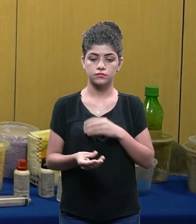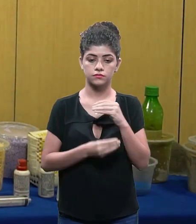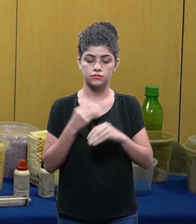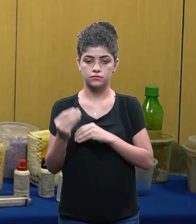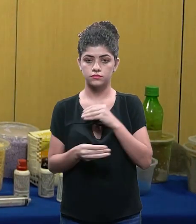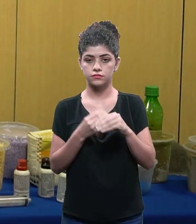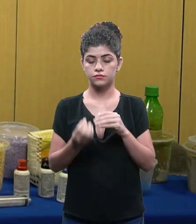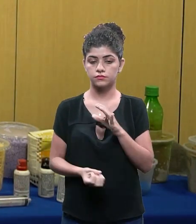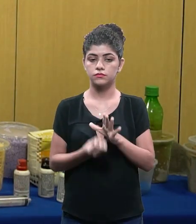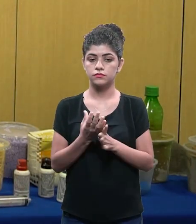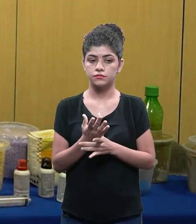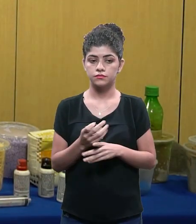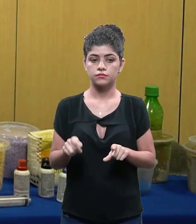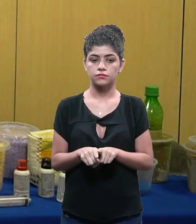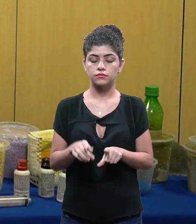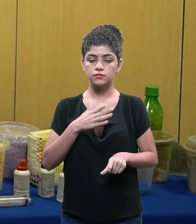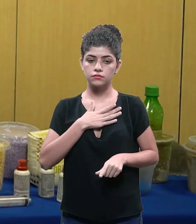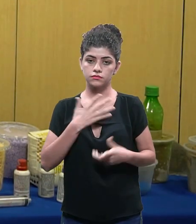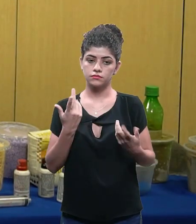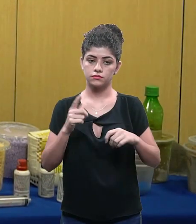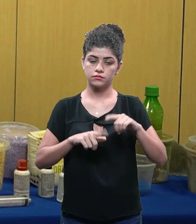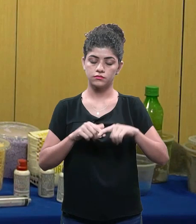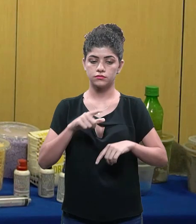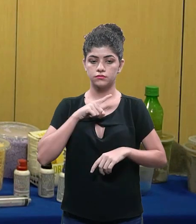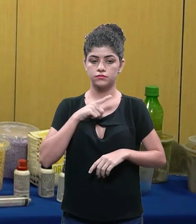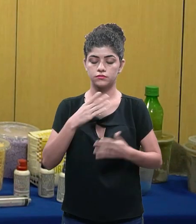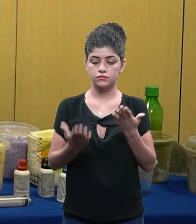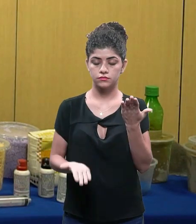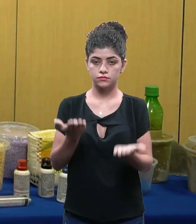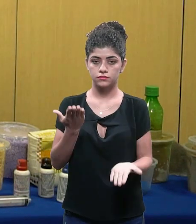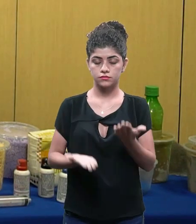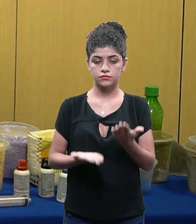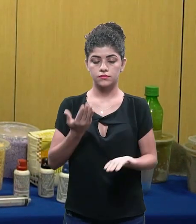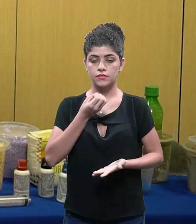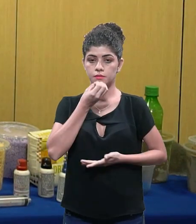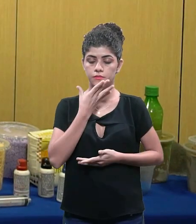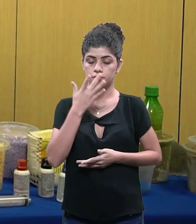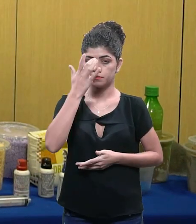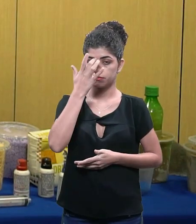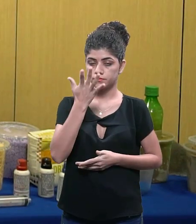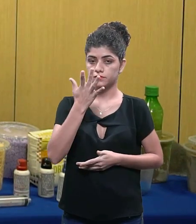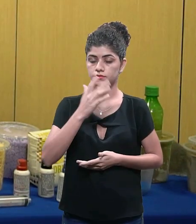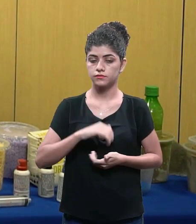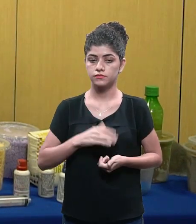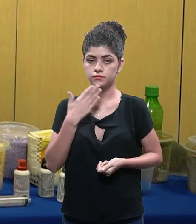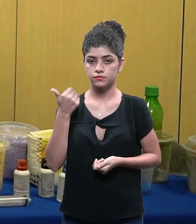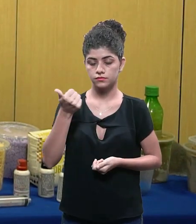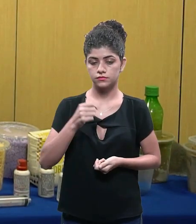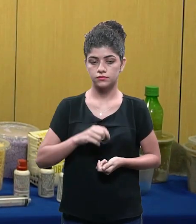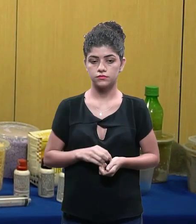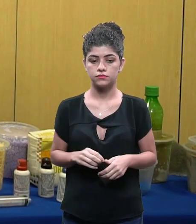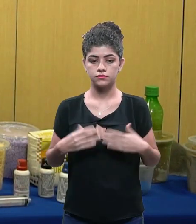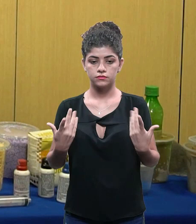reproduzir misturar todos os ingredientes e reproduzir minha peça Se eu tiver uma balança isso vai me garantir uma